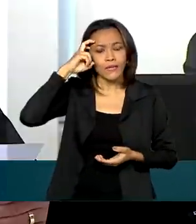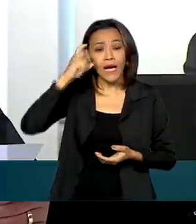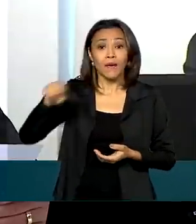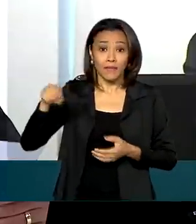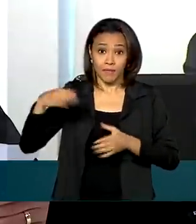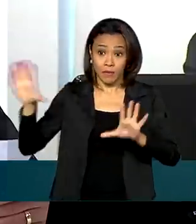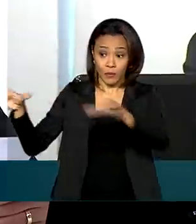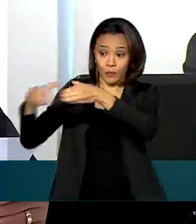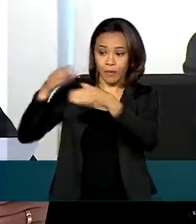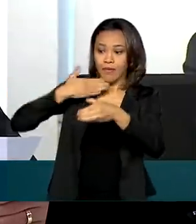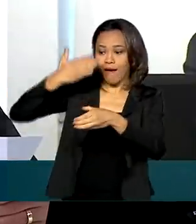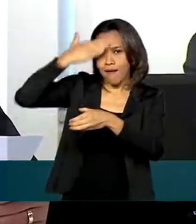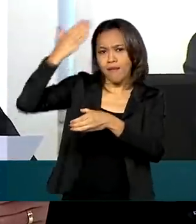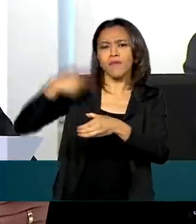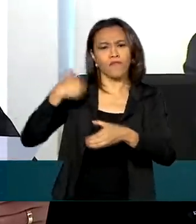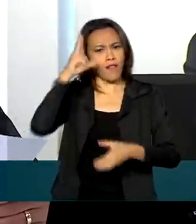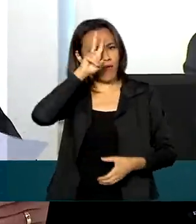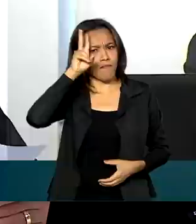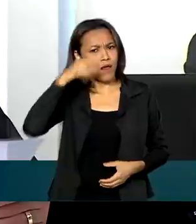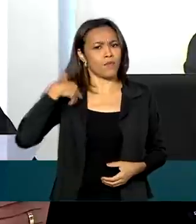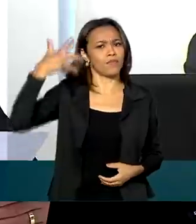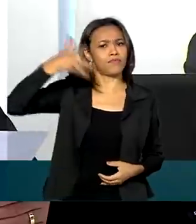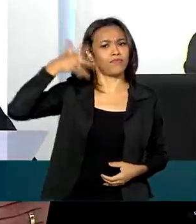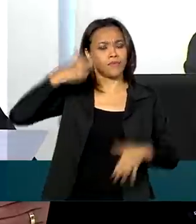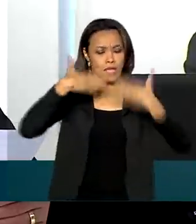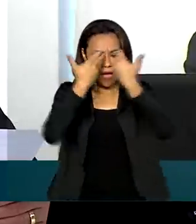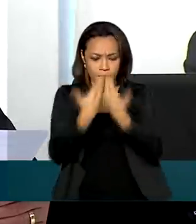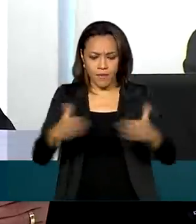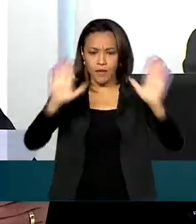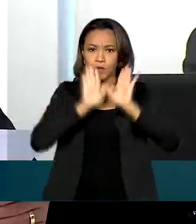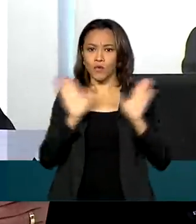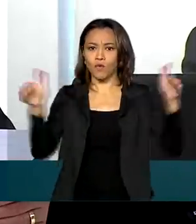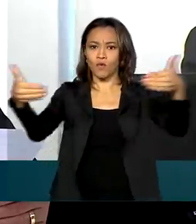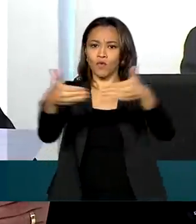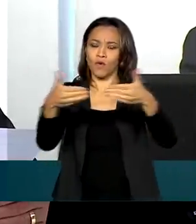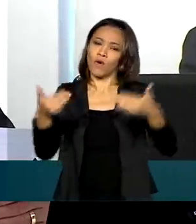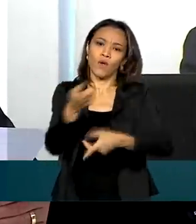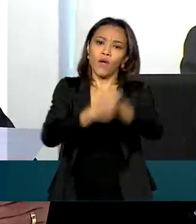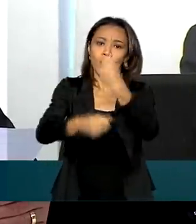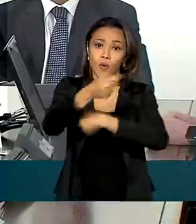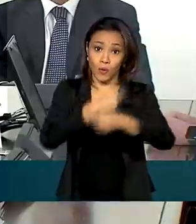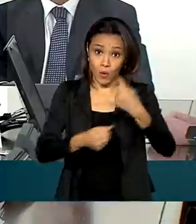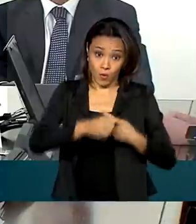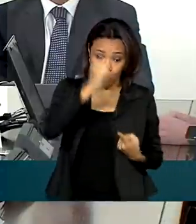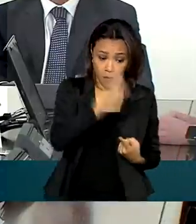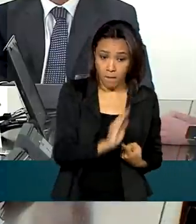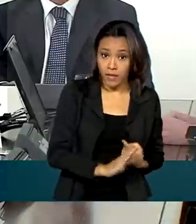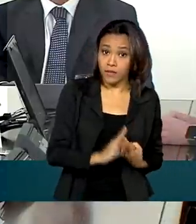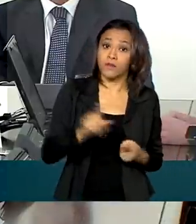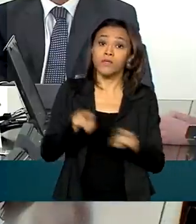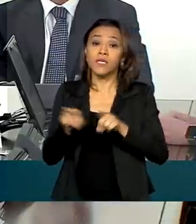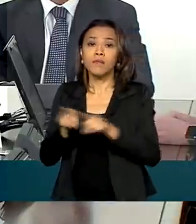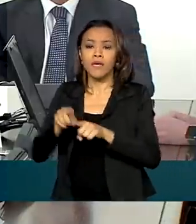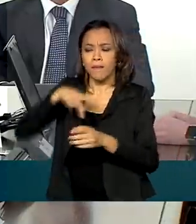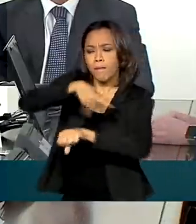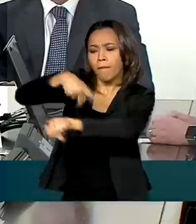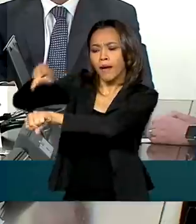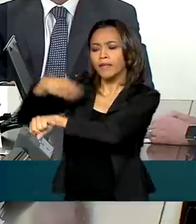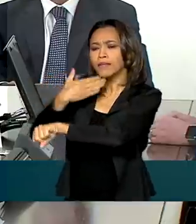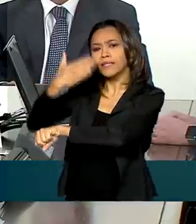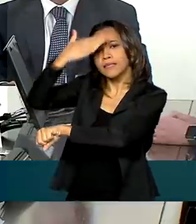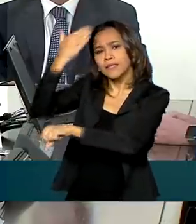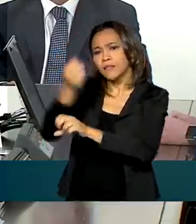pelo presidente Bolsonaro em seu discurso na abertura do Fórum Econômico Brasil e Países Árabes. Só no ano passado, o